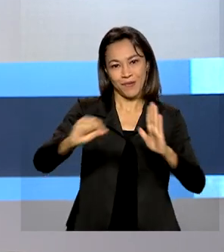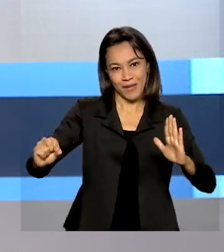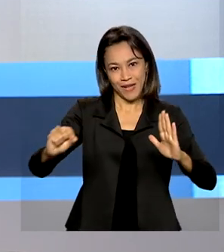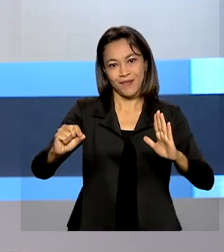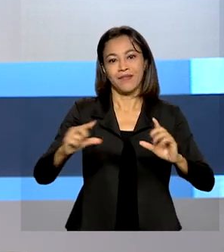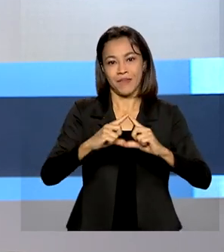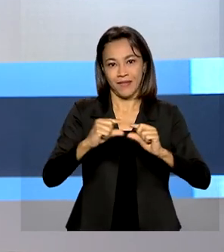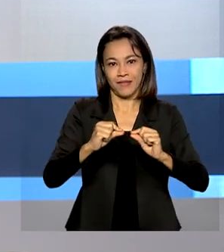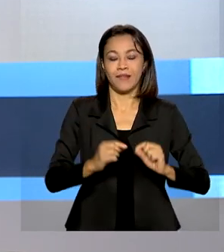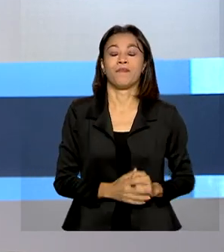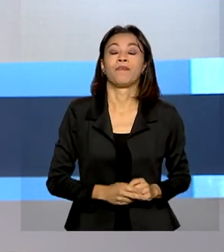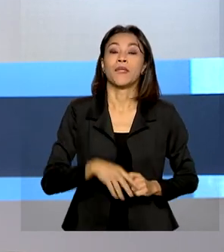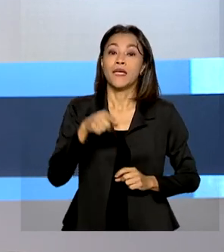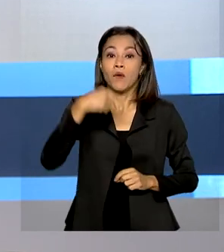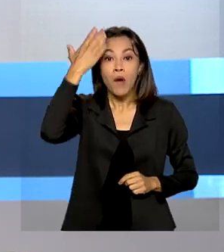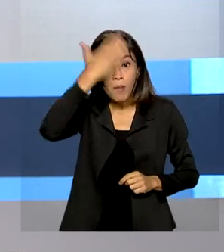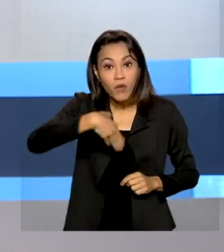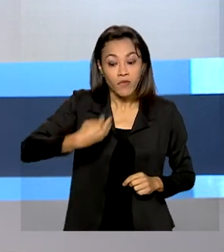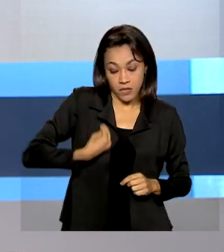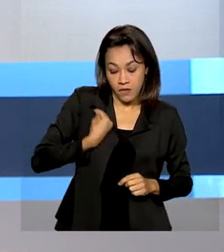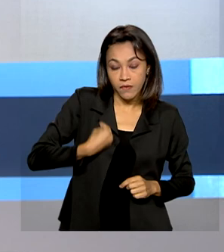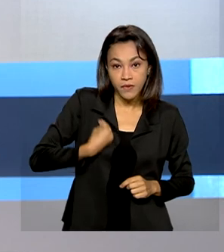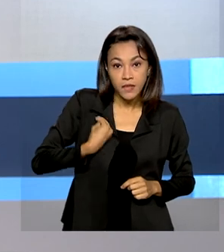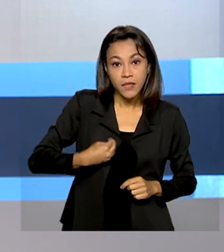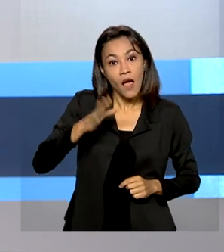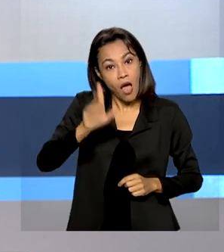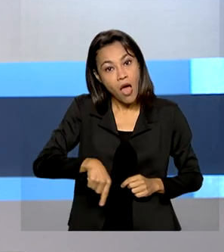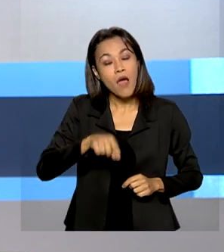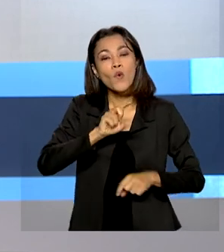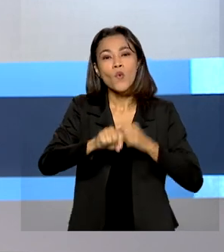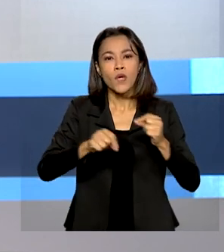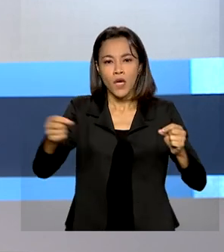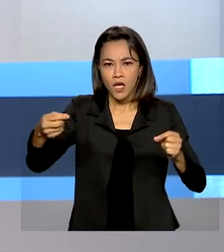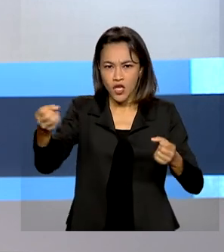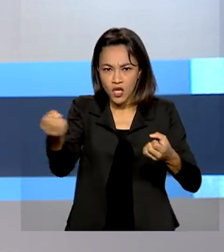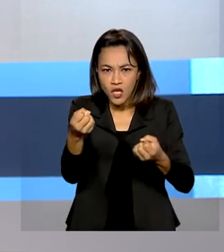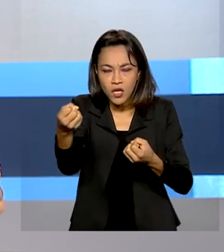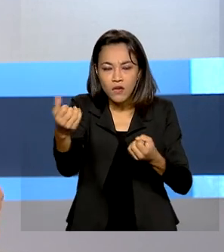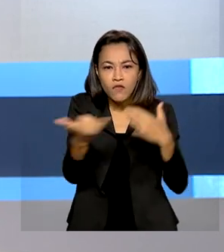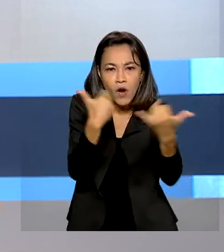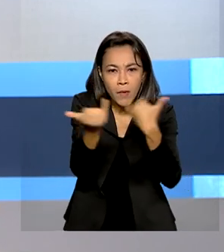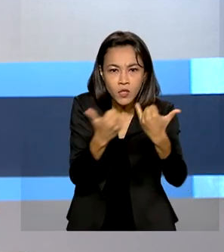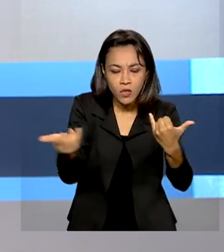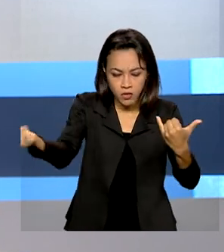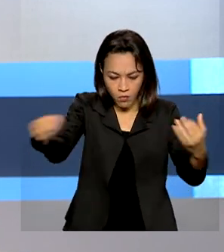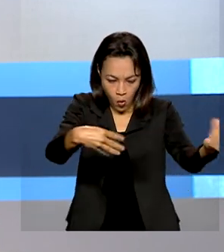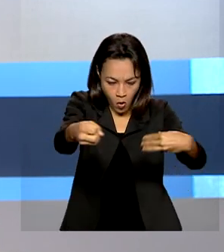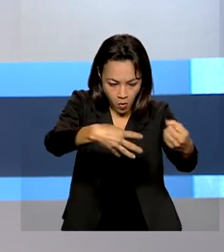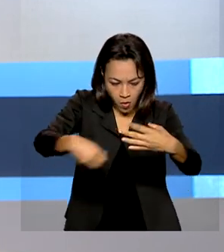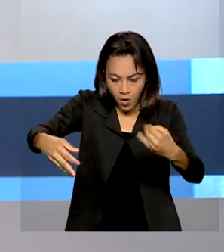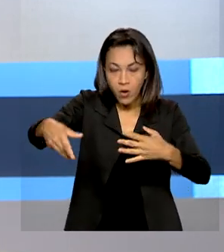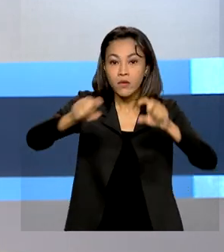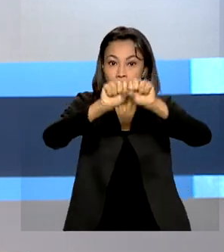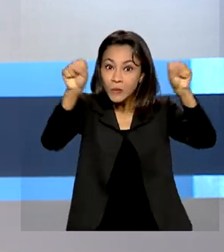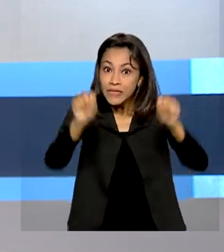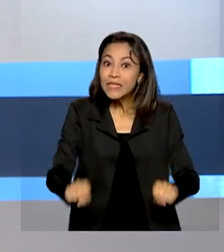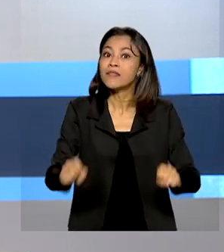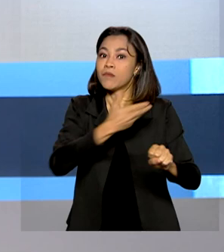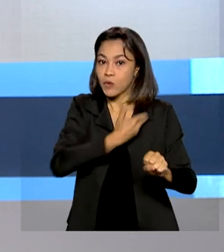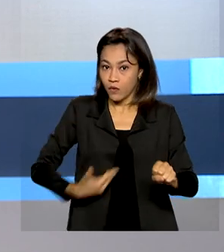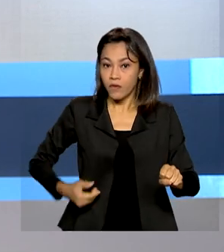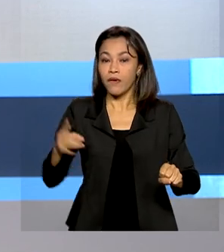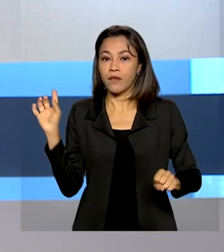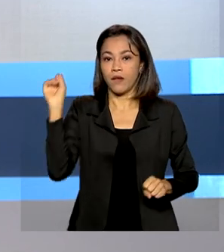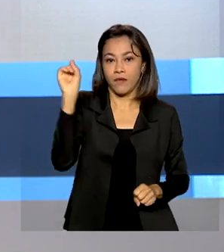mudanças, a comprovação de vida vai passar a ser feita por meio de cruzamento de dados do sistema do governo. O evento contará com a presença de